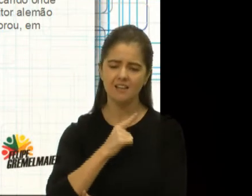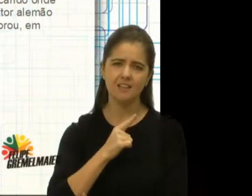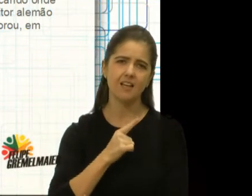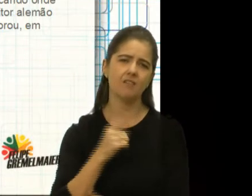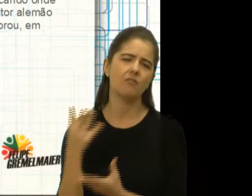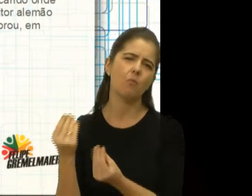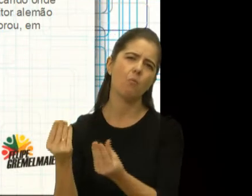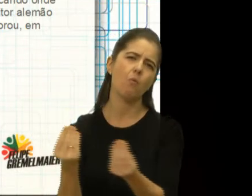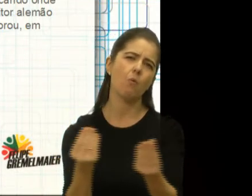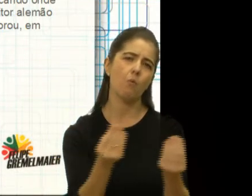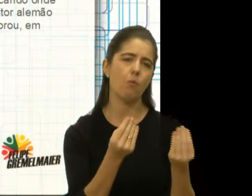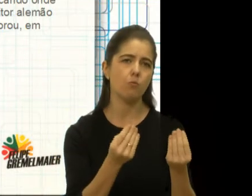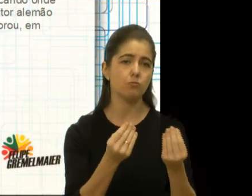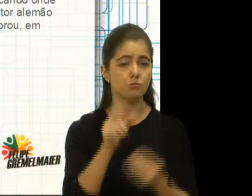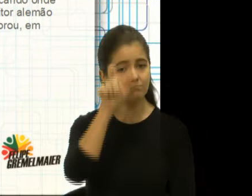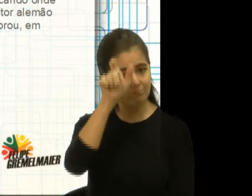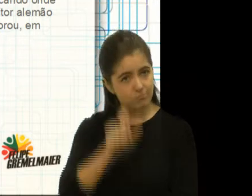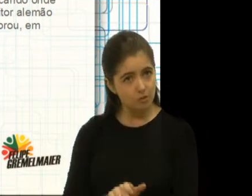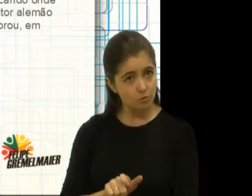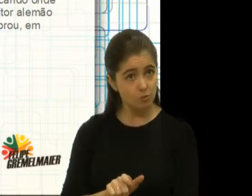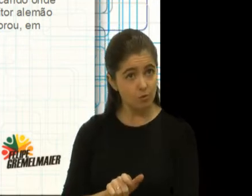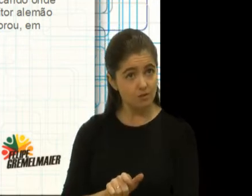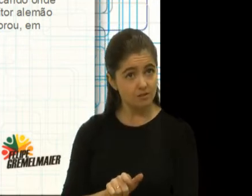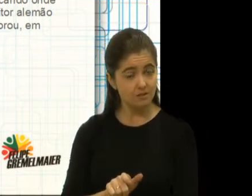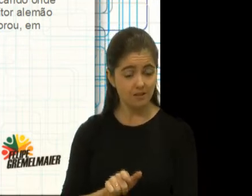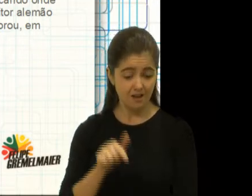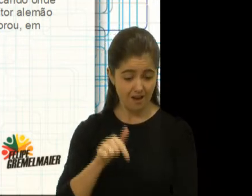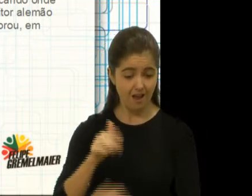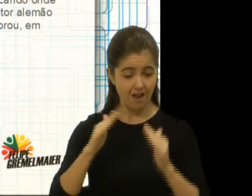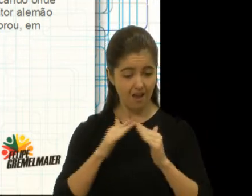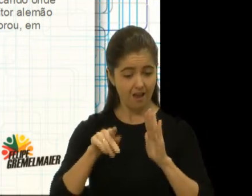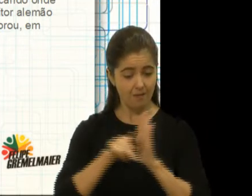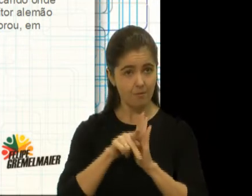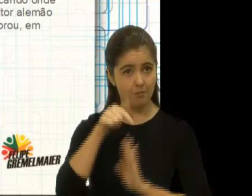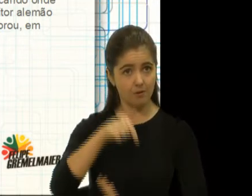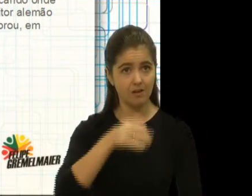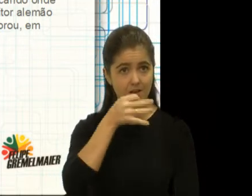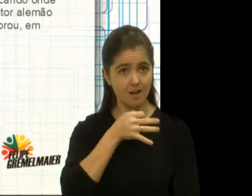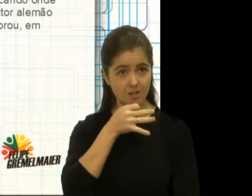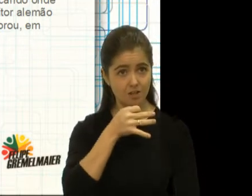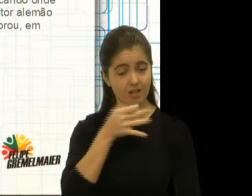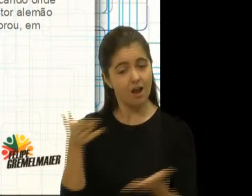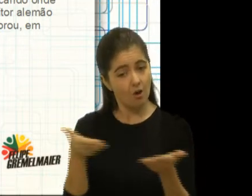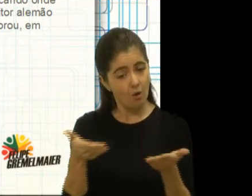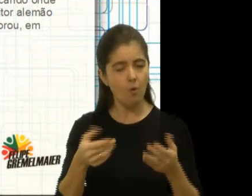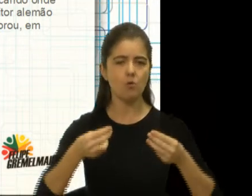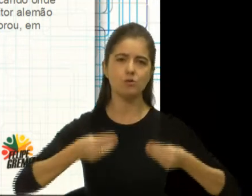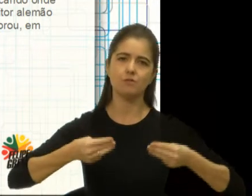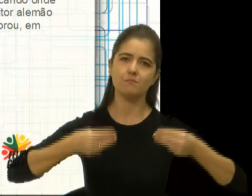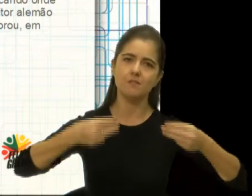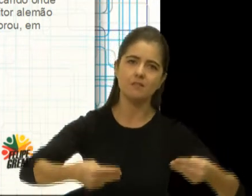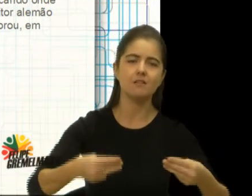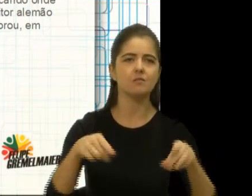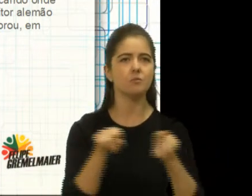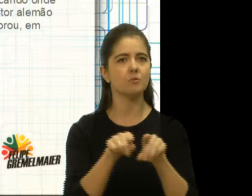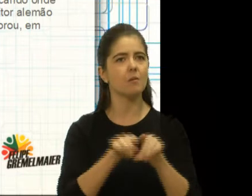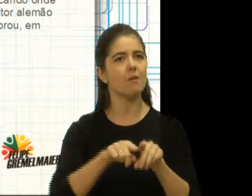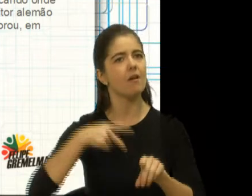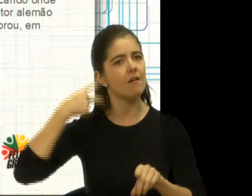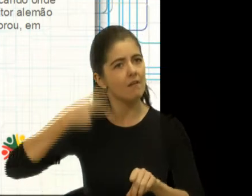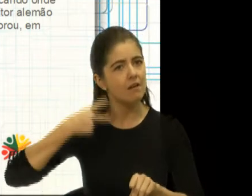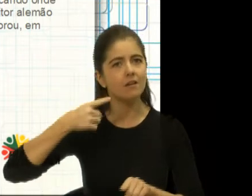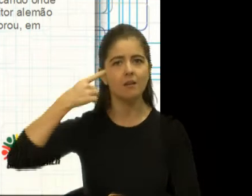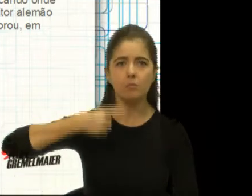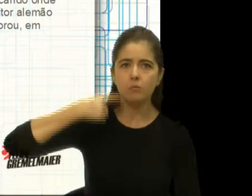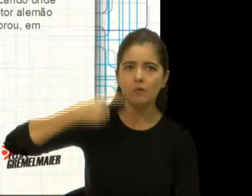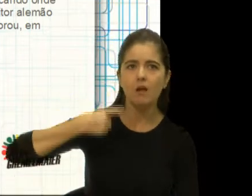que saíram de Caxias, vários governadores que saíram de Caxias e várias outras situações que acabam elevando o